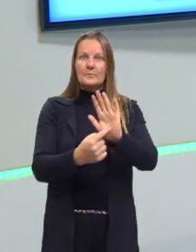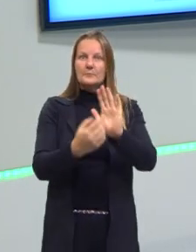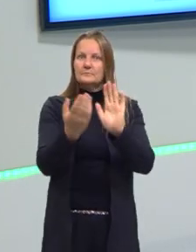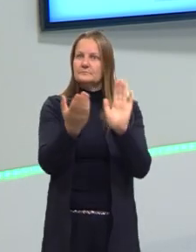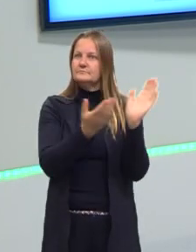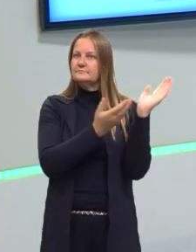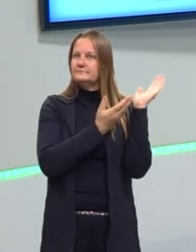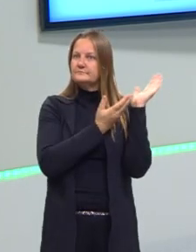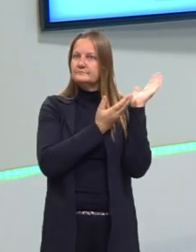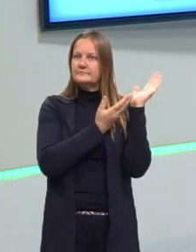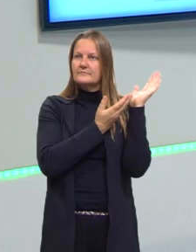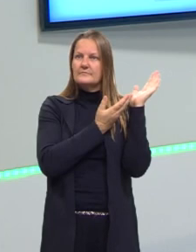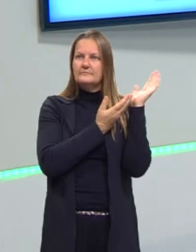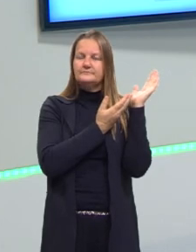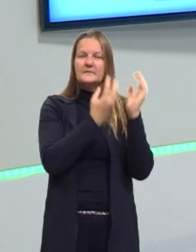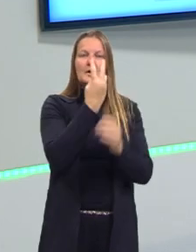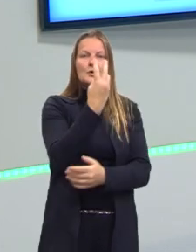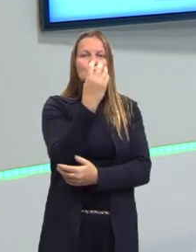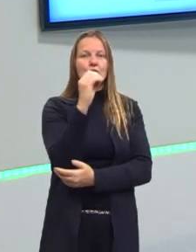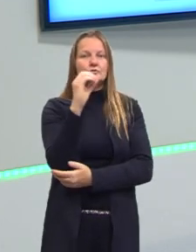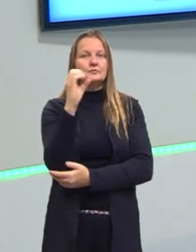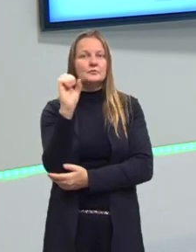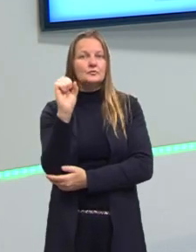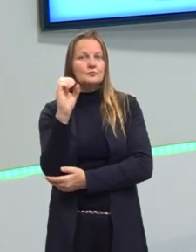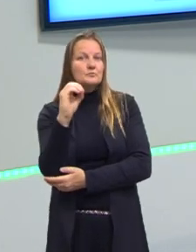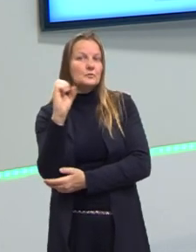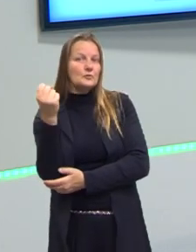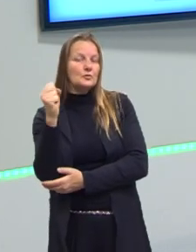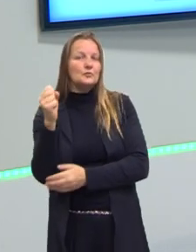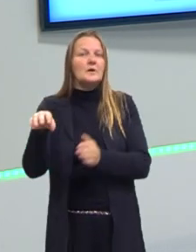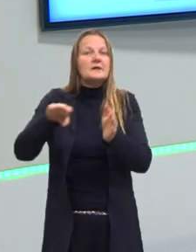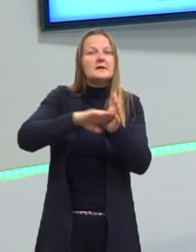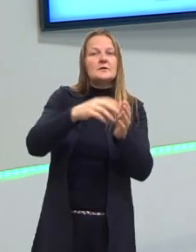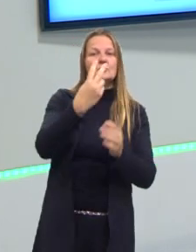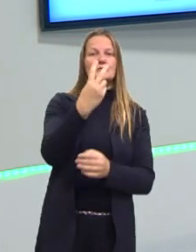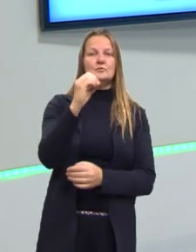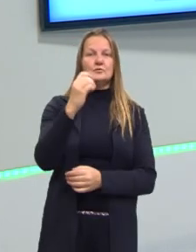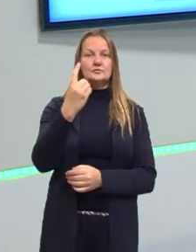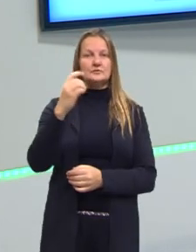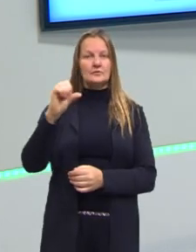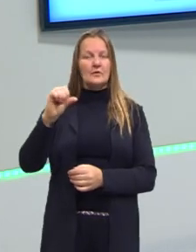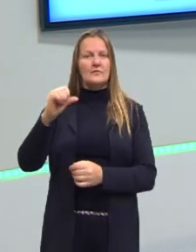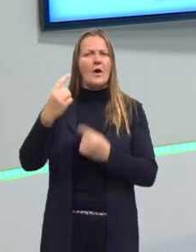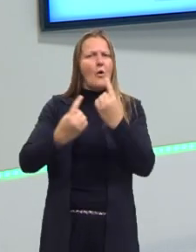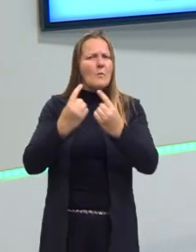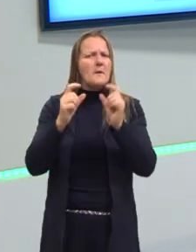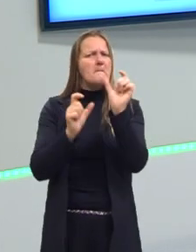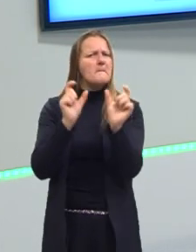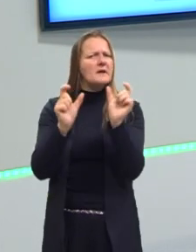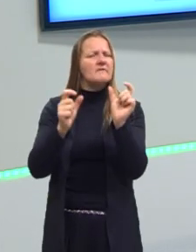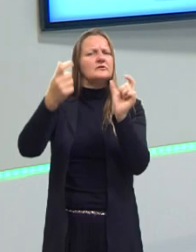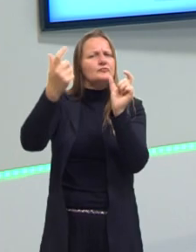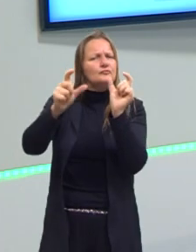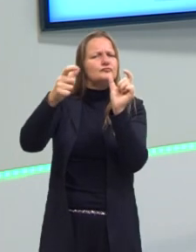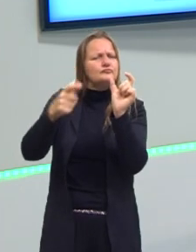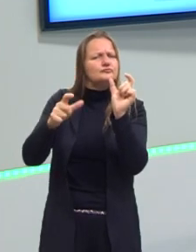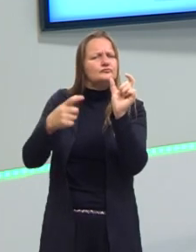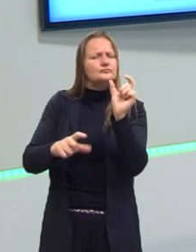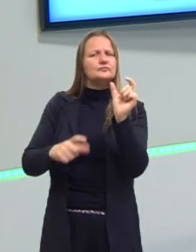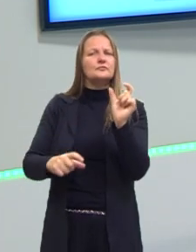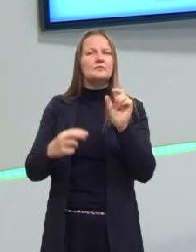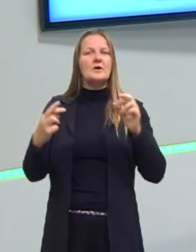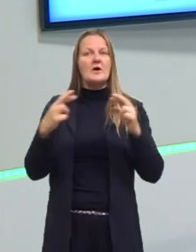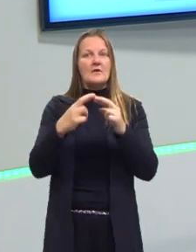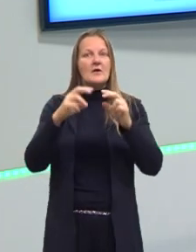levantei aí de 2008 a 2019 quantas vezes algumas palavras referentes a esse